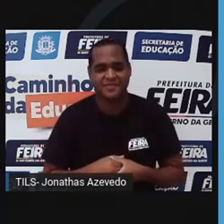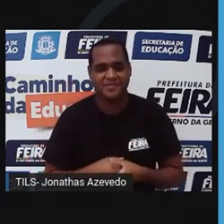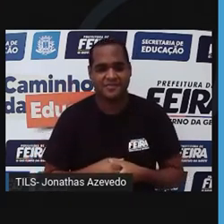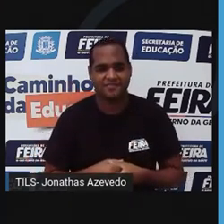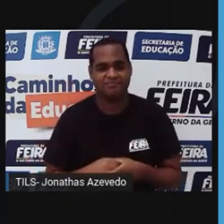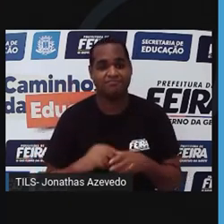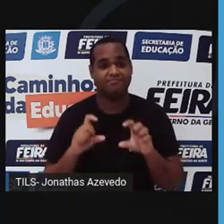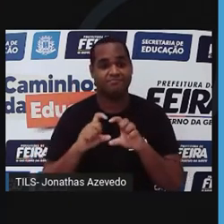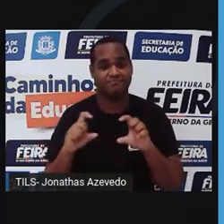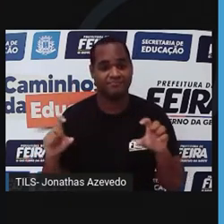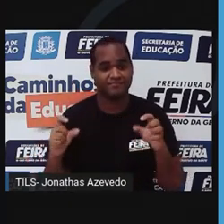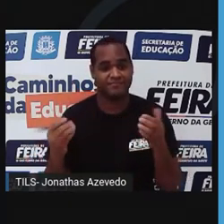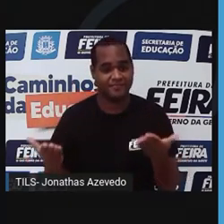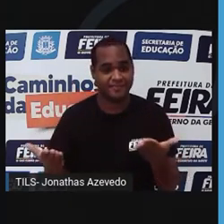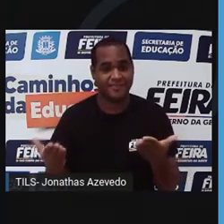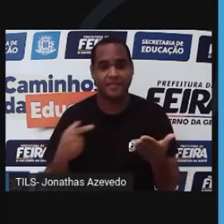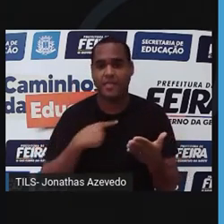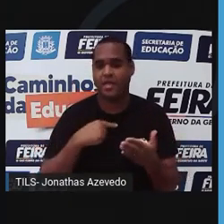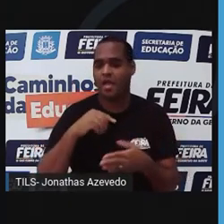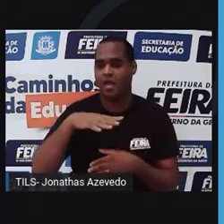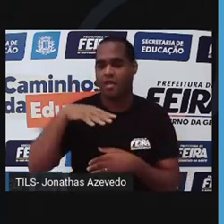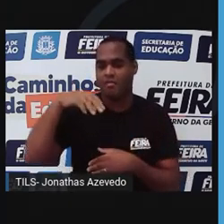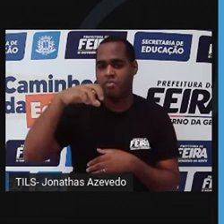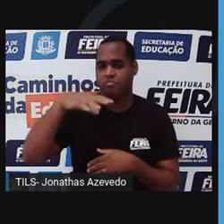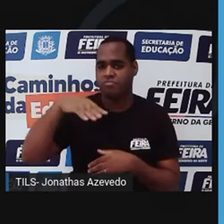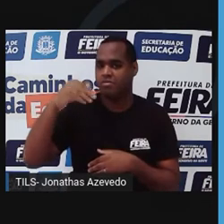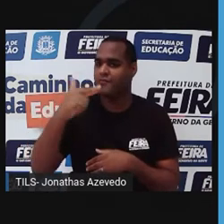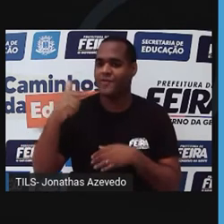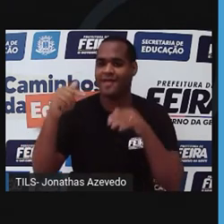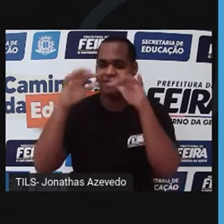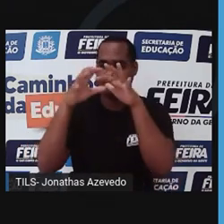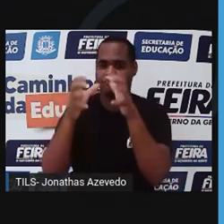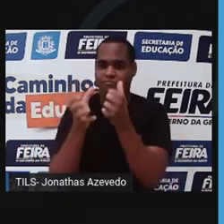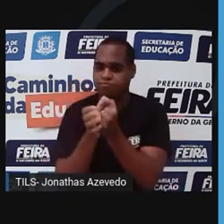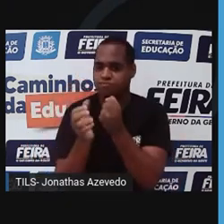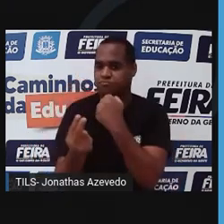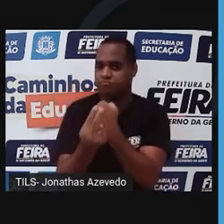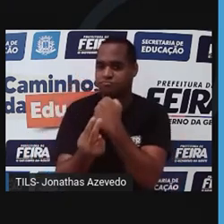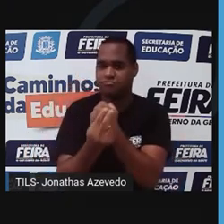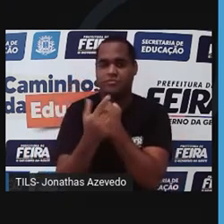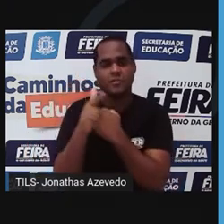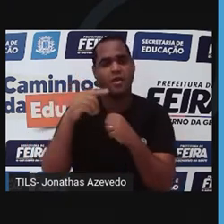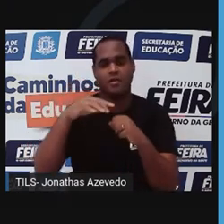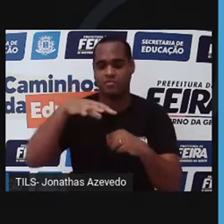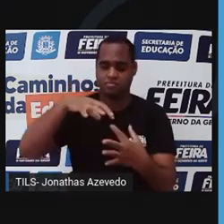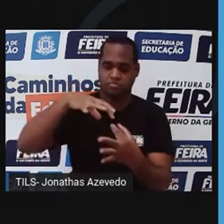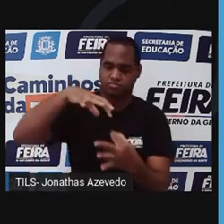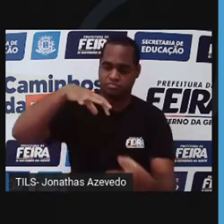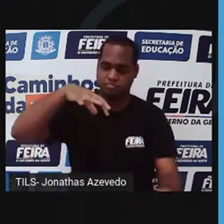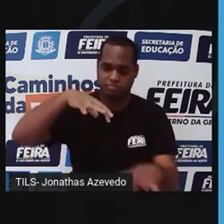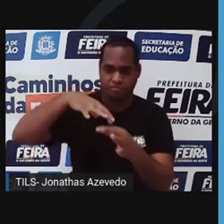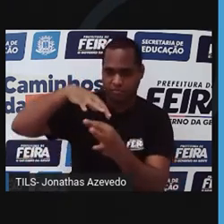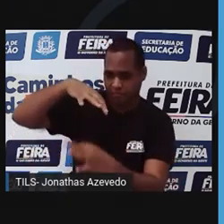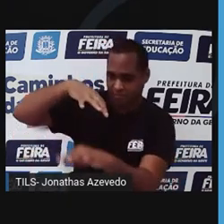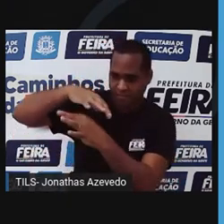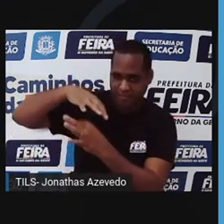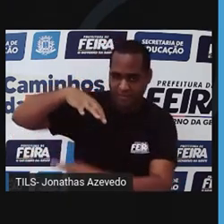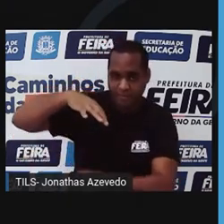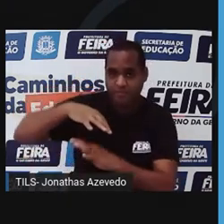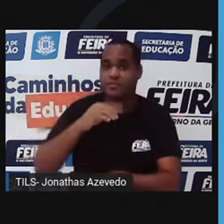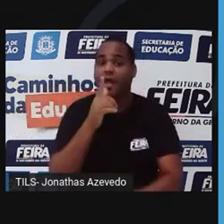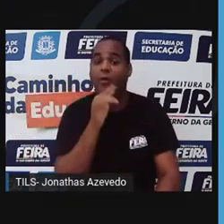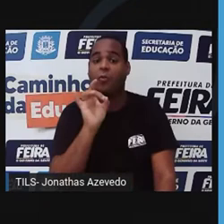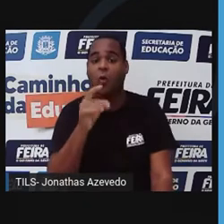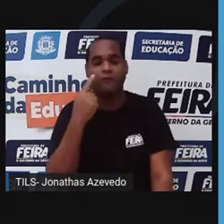Os cefalópodes não têm concha e têm tentáculos compridos. Só podemos vê-los na